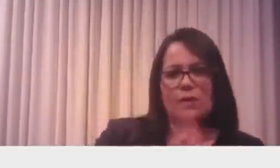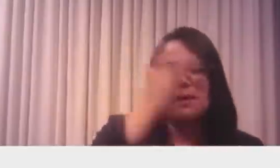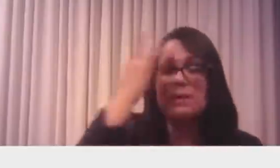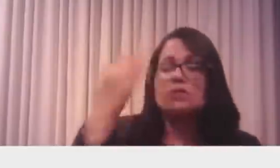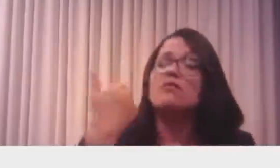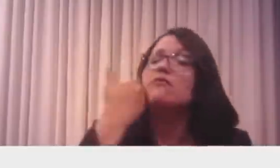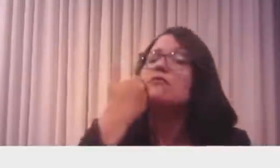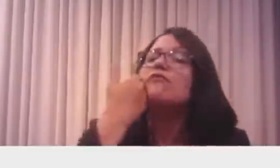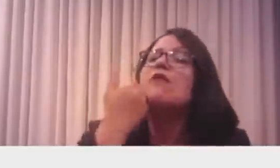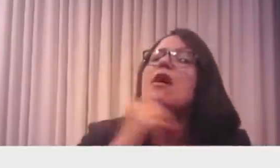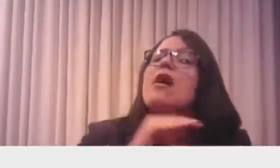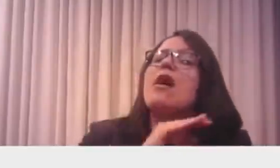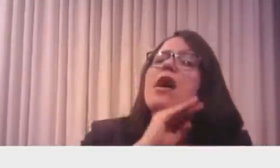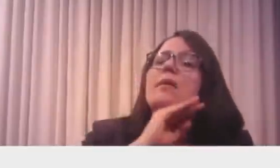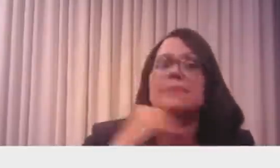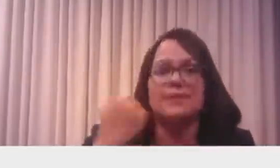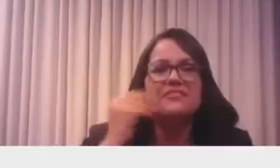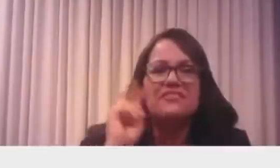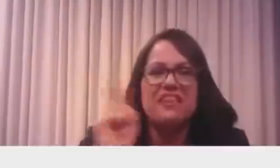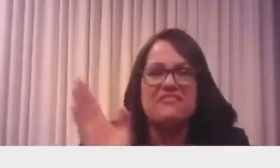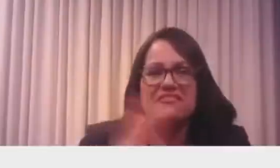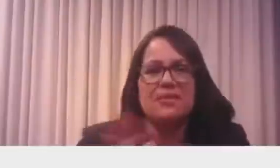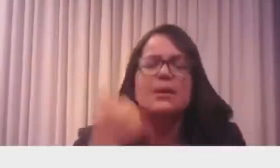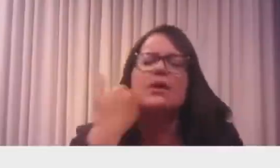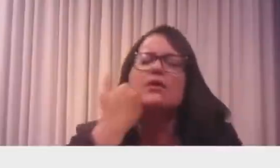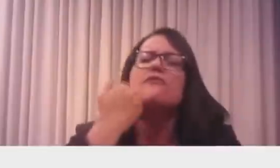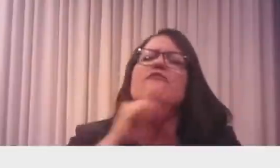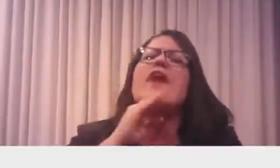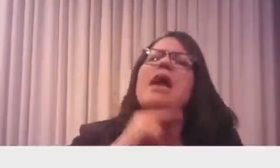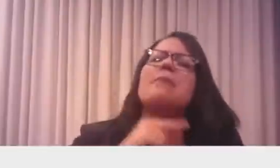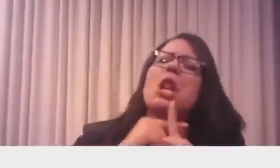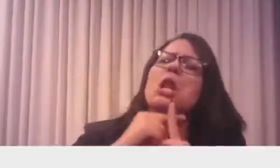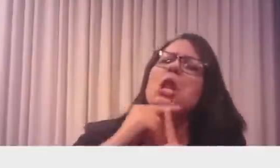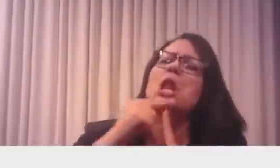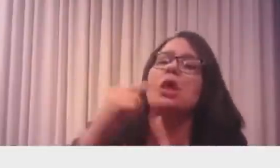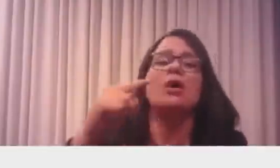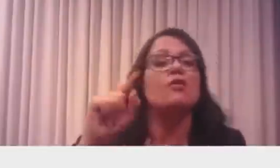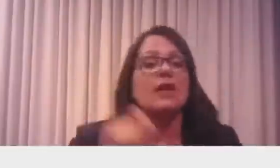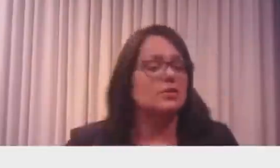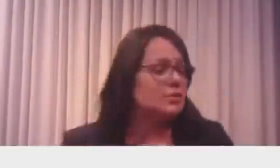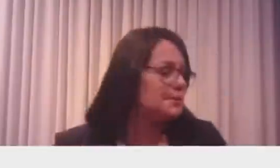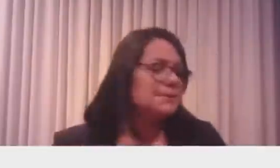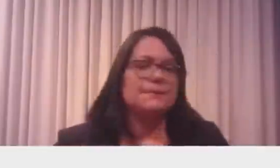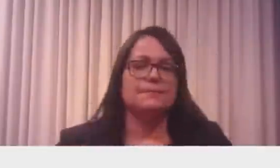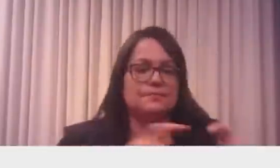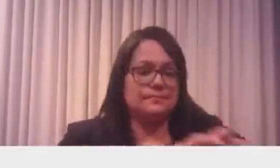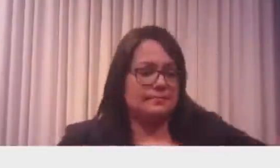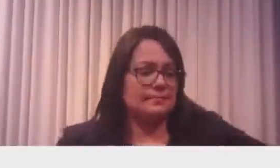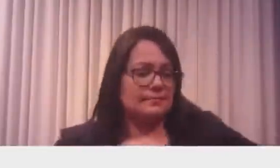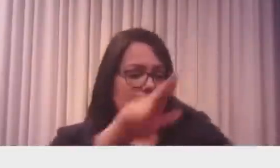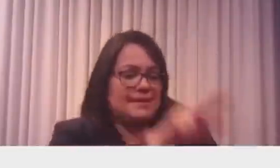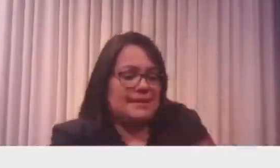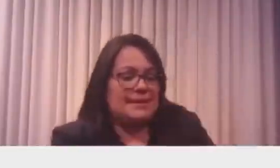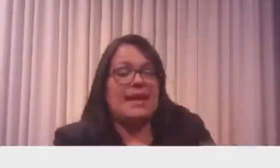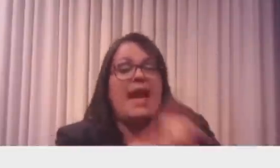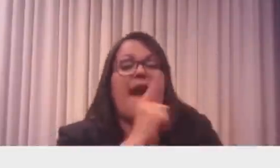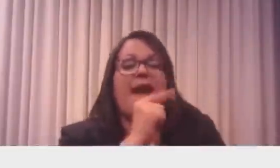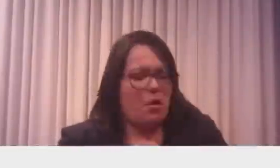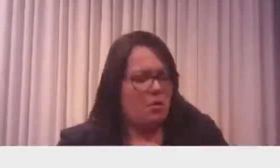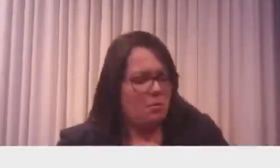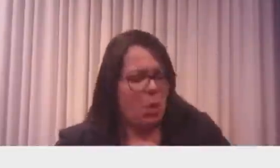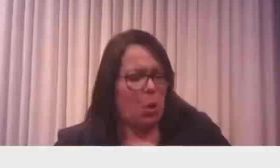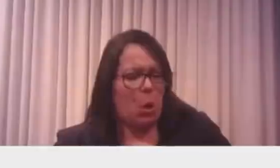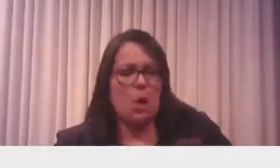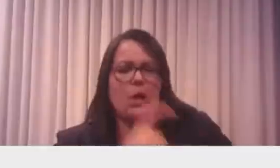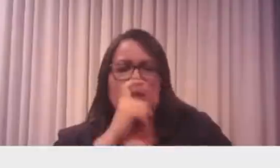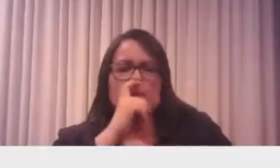Tem que jogar o cara dentro de uma banheira gelada. Eu sei que isso aí não é remédio. Eu sei disso. Mas é uma alternativa, pô. Tem que buscar alternativa para isso aí.